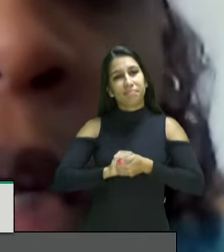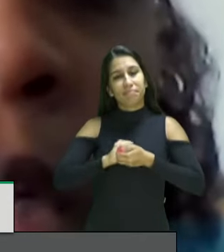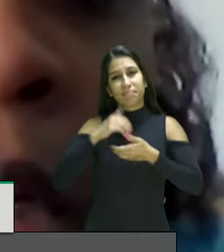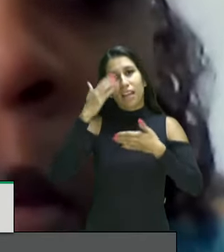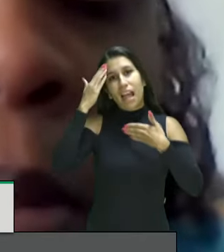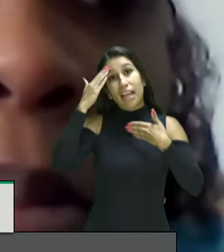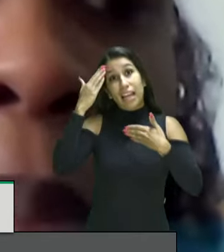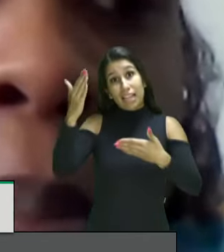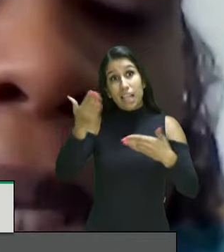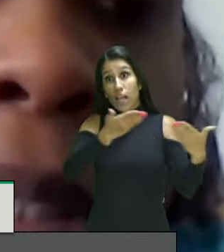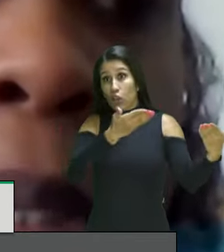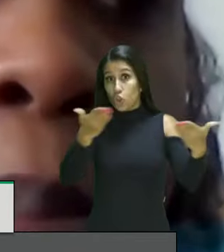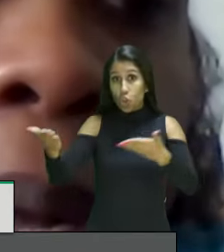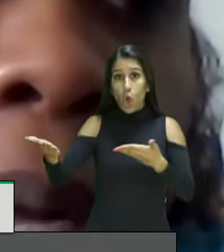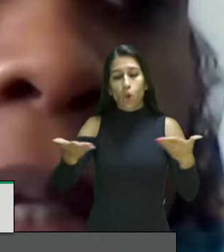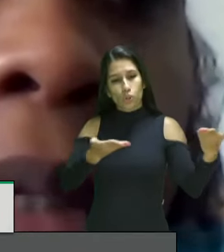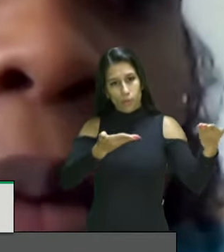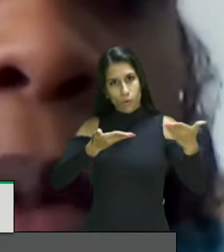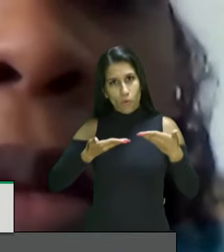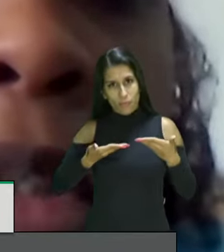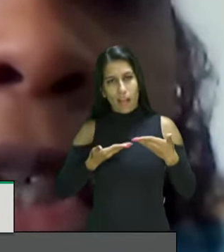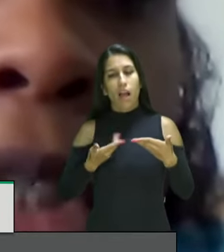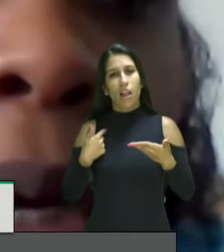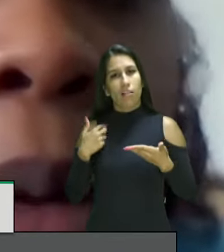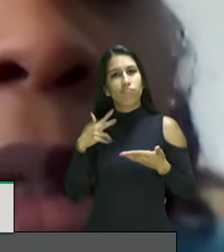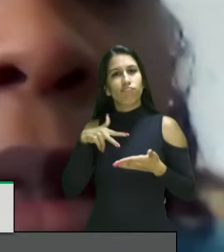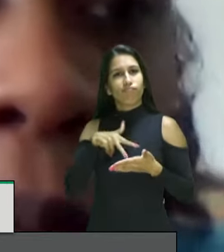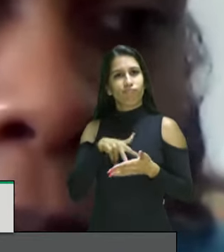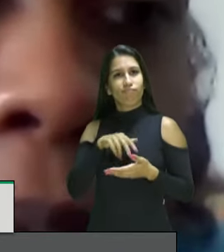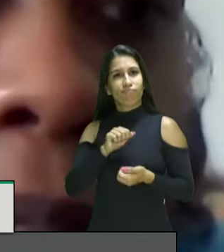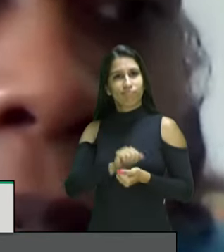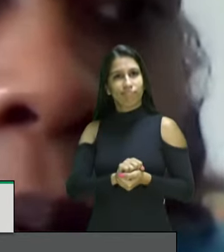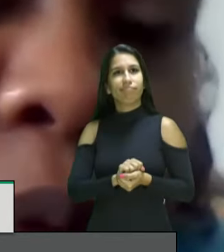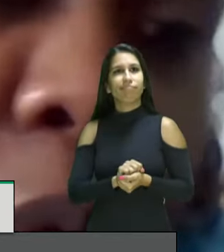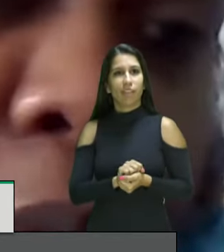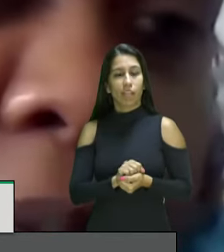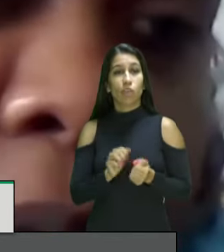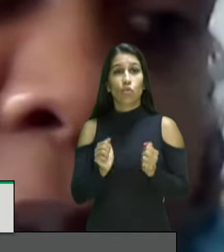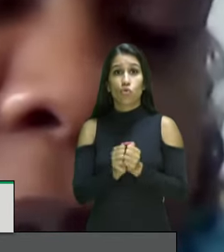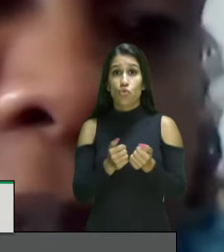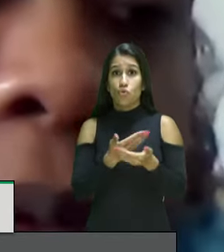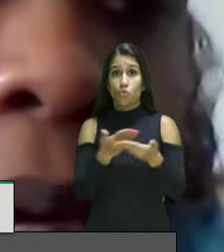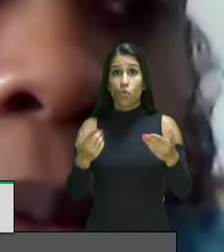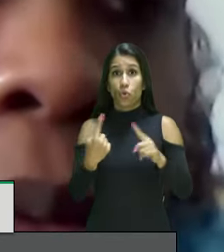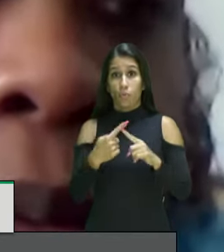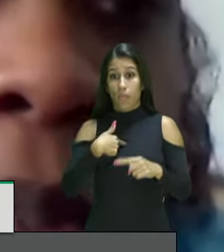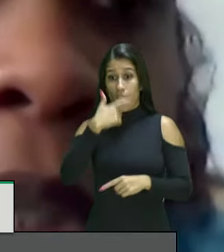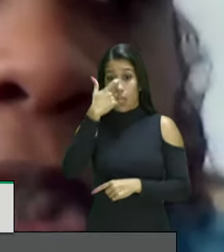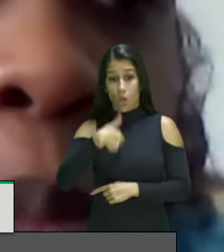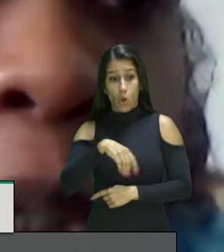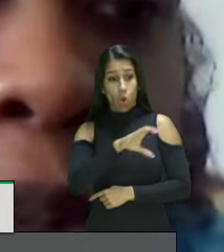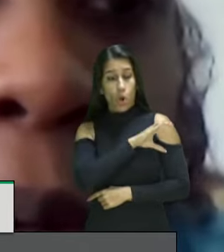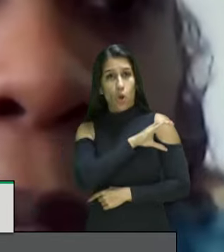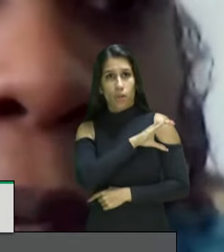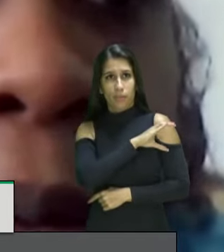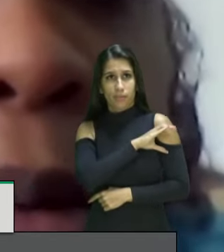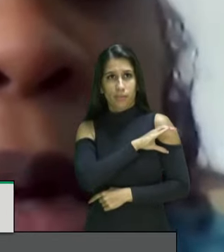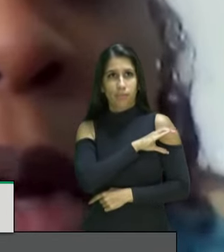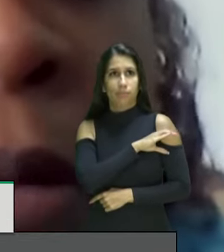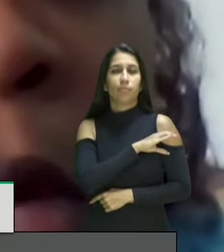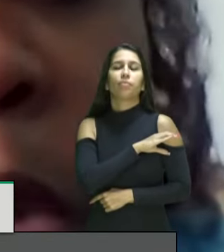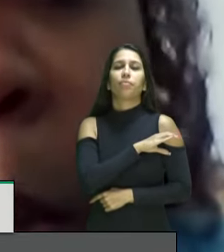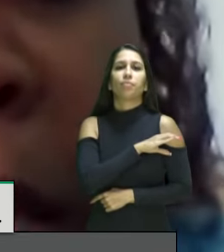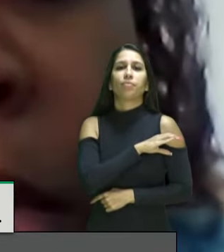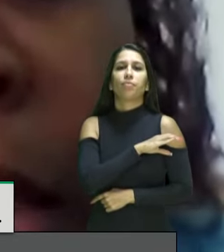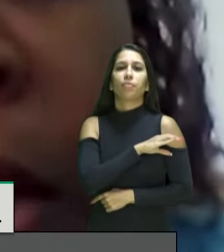para participar aqui enquanto a gente a coordenação eu sou coordenadora nacional do agente pastoral negro